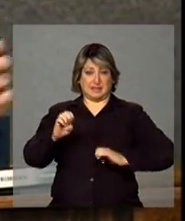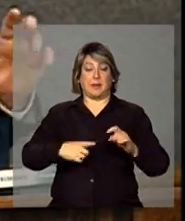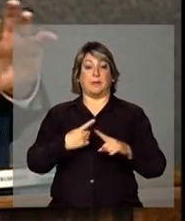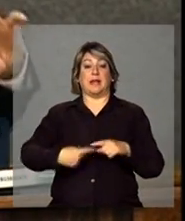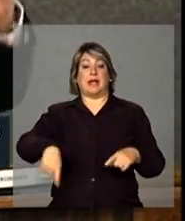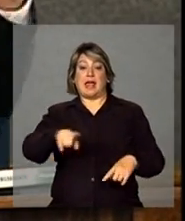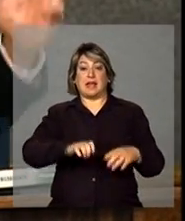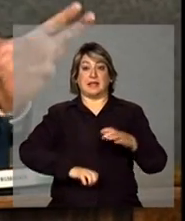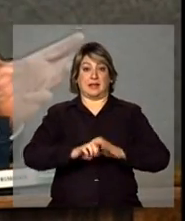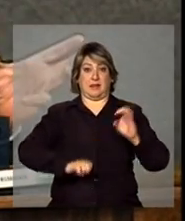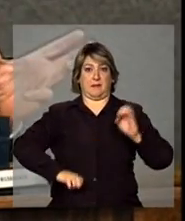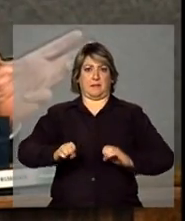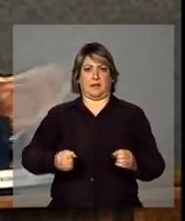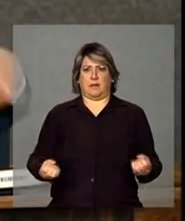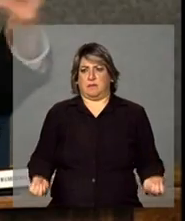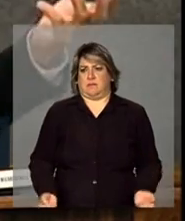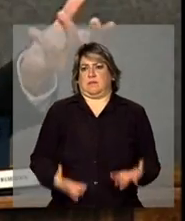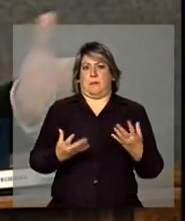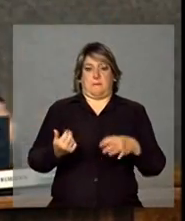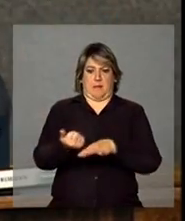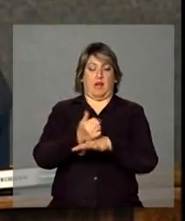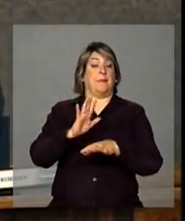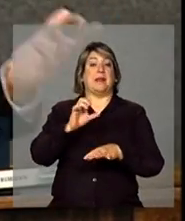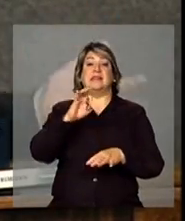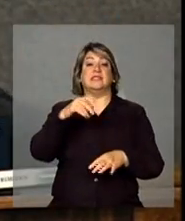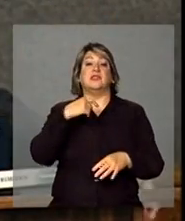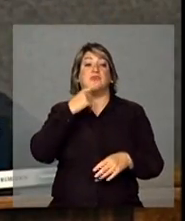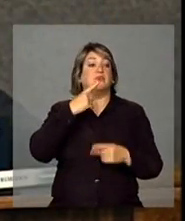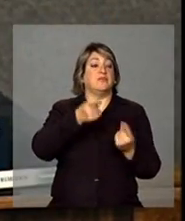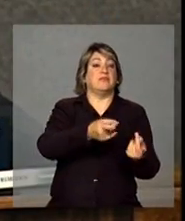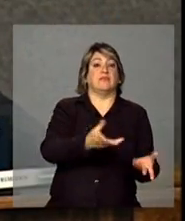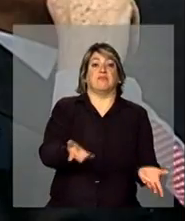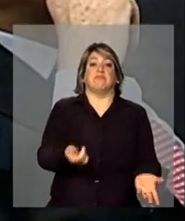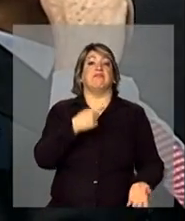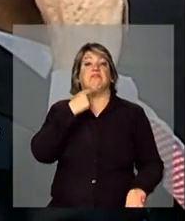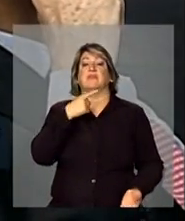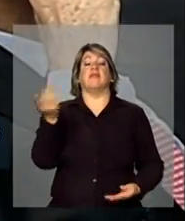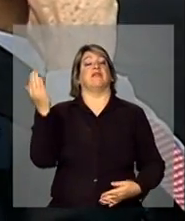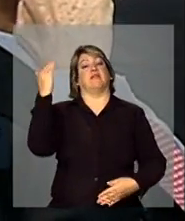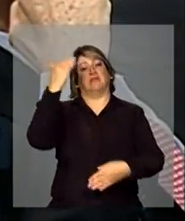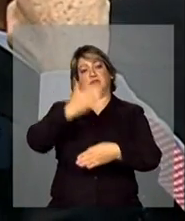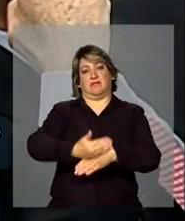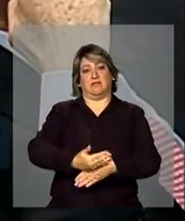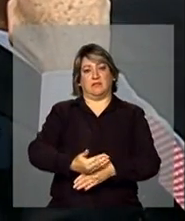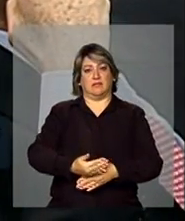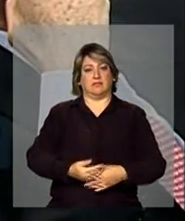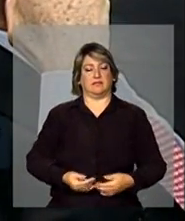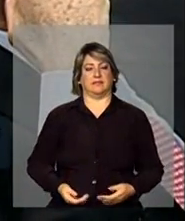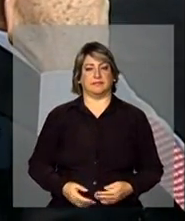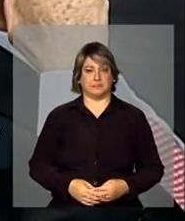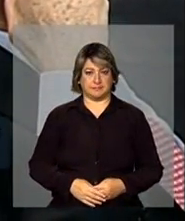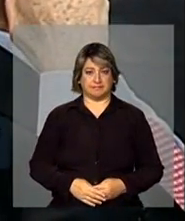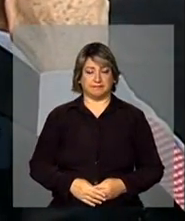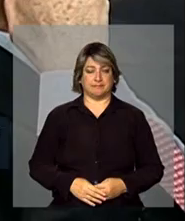surgirem, por melhores que elas sejam, se não tiver mercado, elas não vão sobreviver, elas não vão persistir.